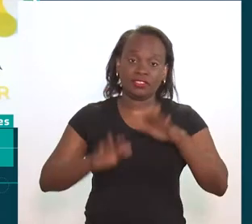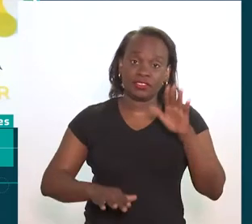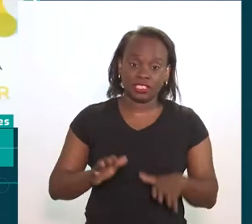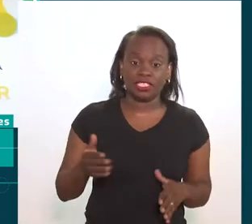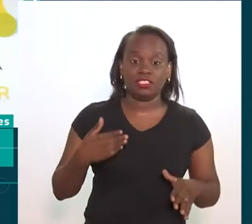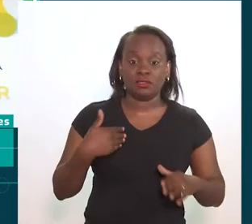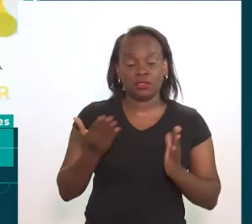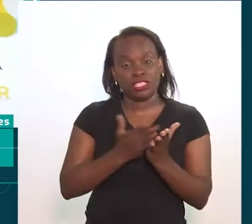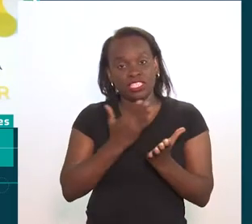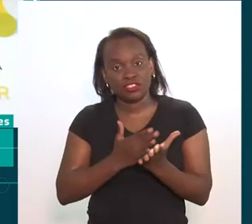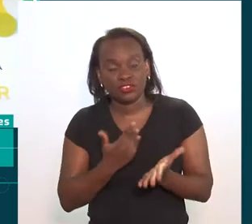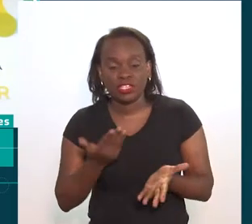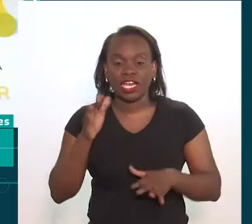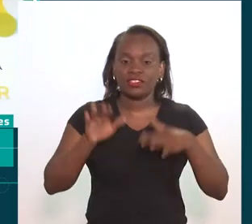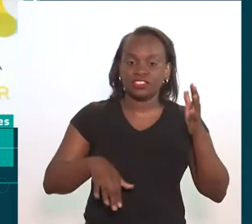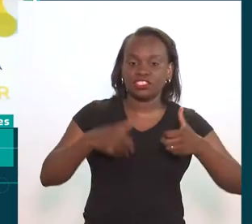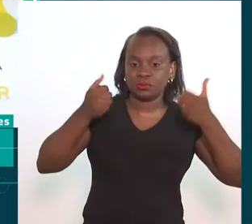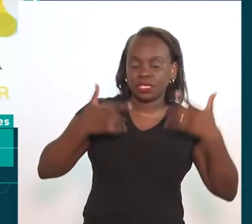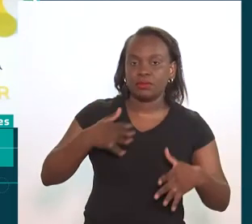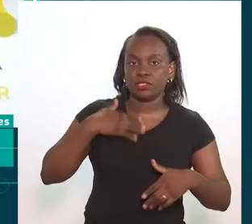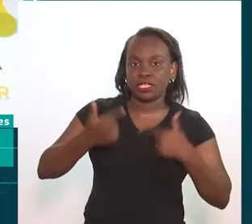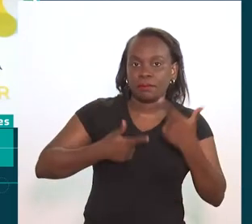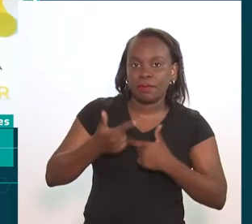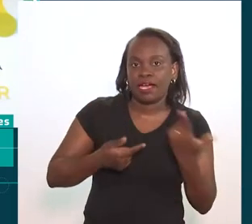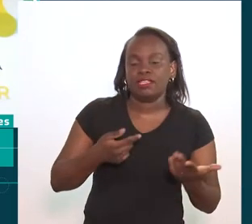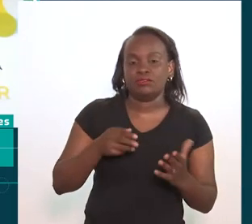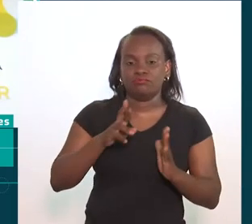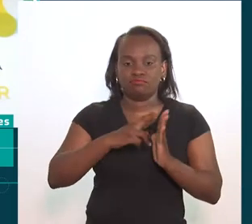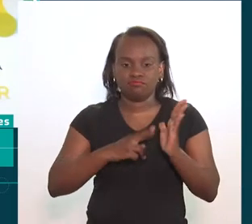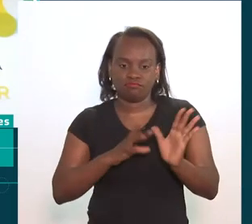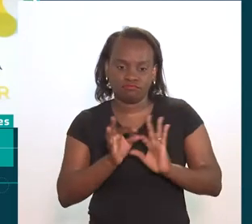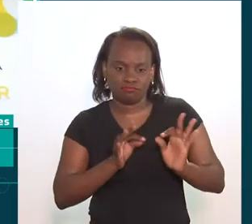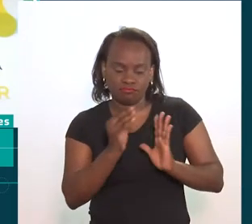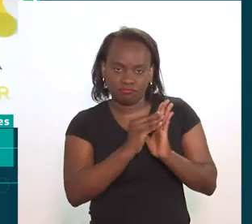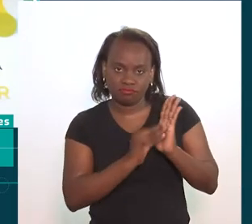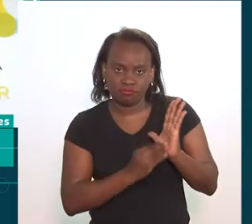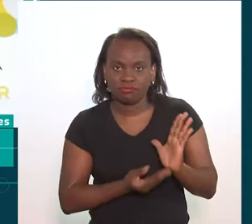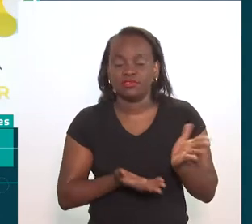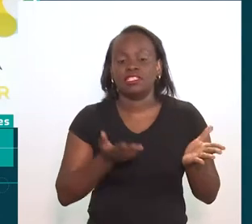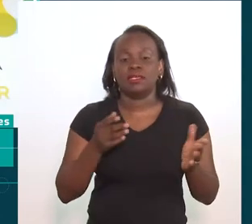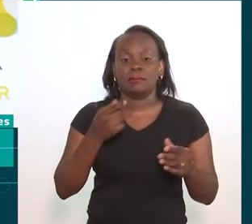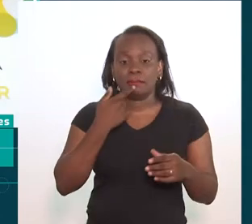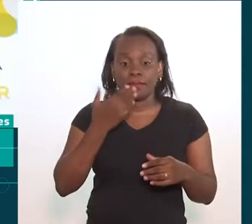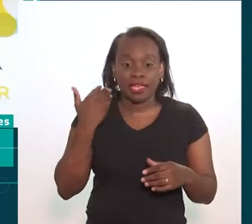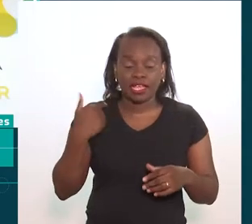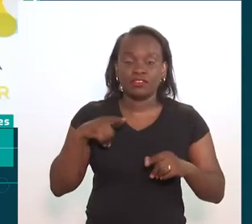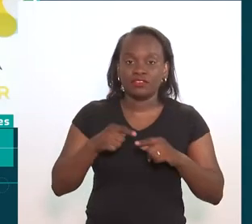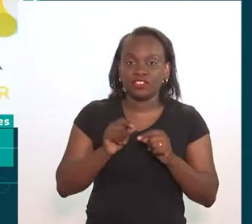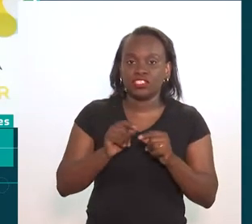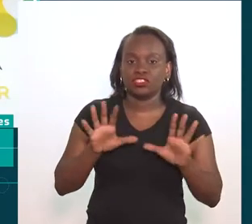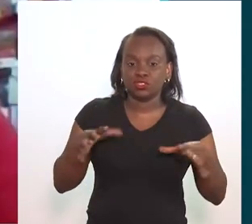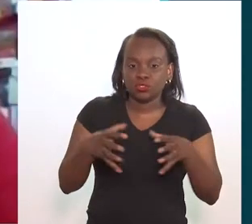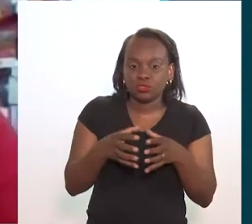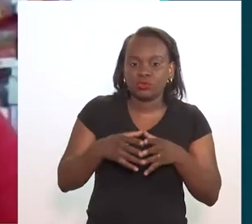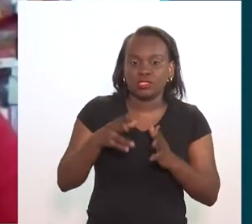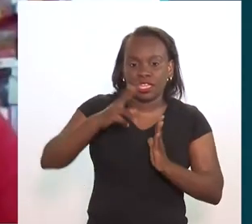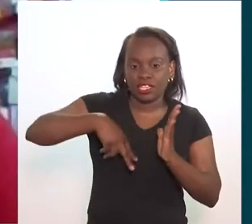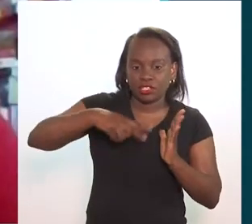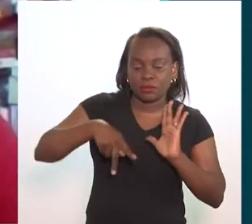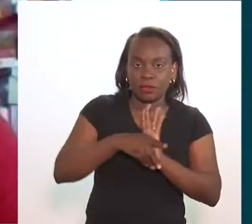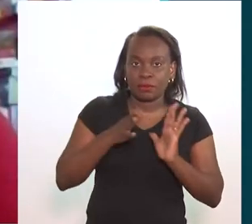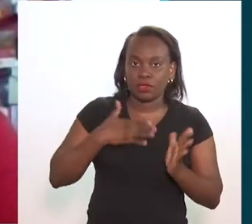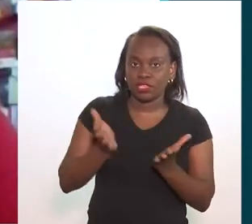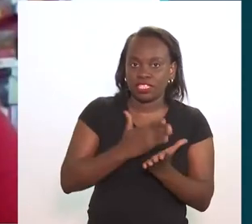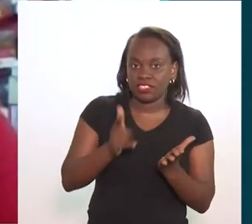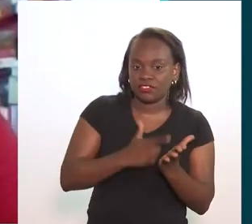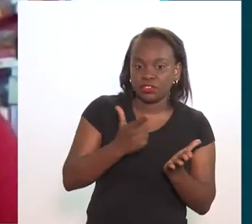às vezes com meus livros, às vezes pra falar do meu trabalho de roteirista. Recentemente fiz um clube de leitura do meu livro